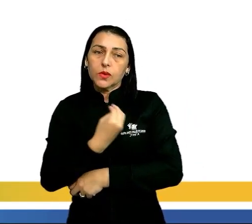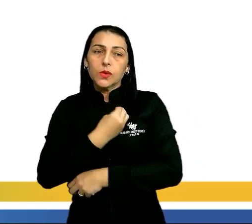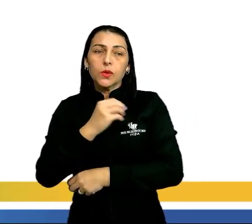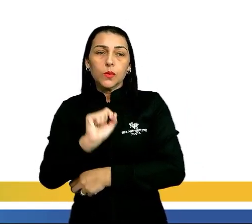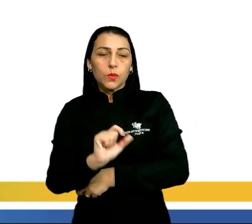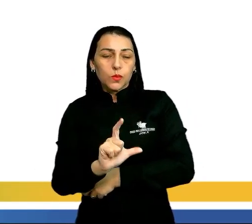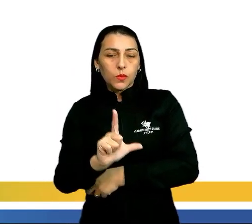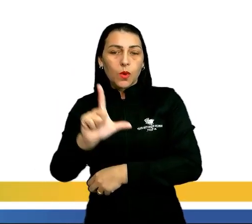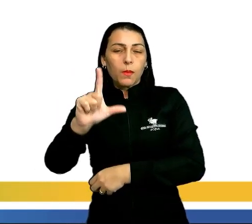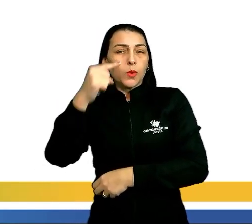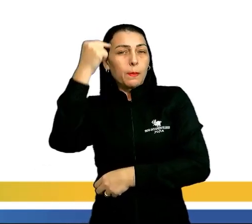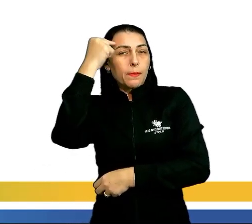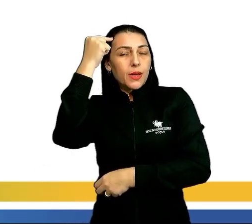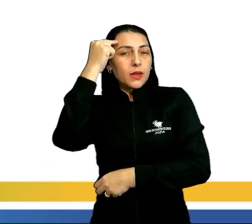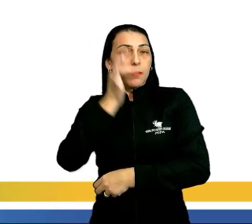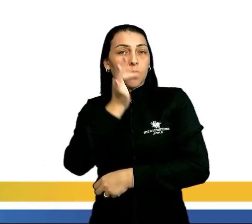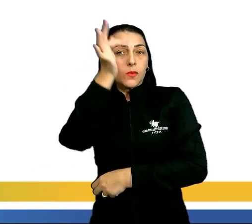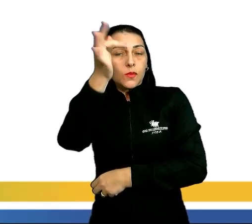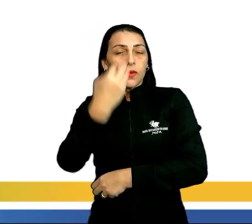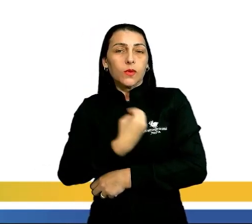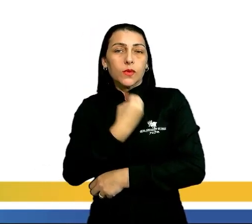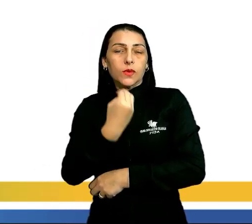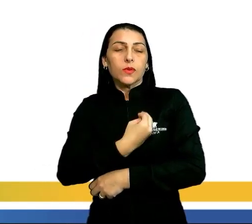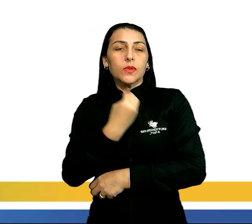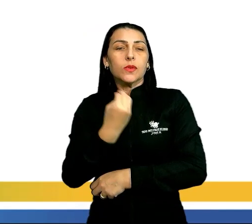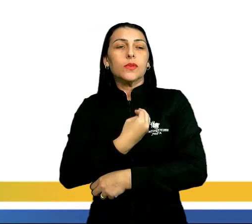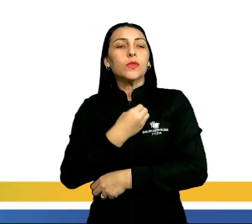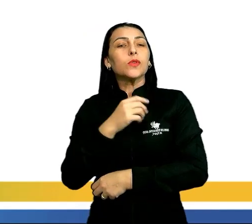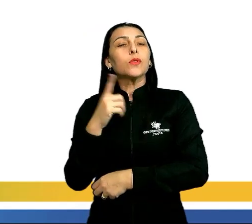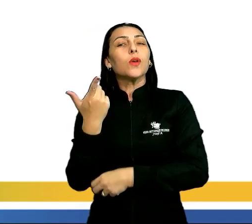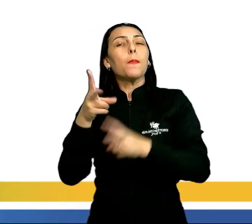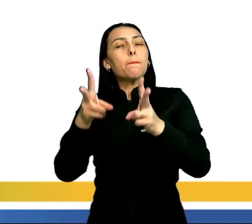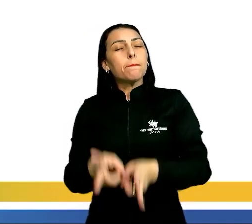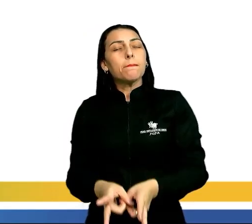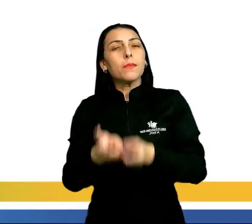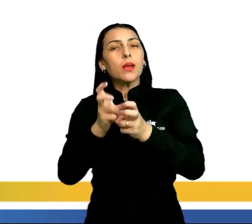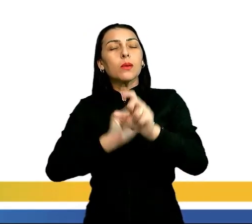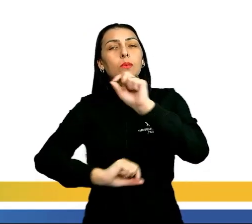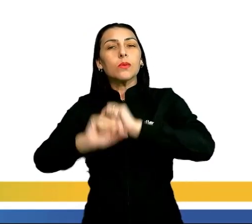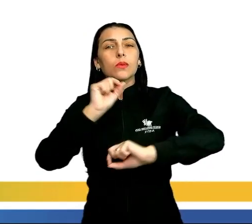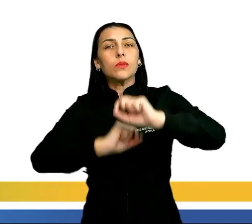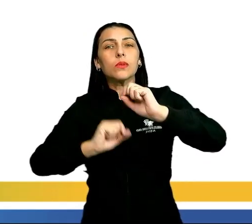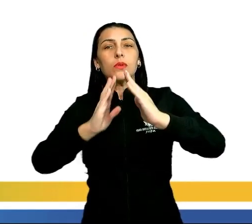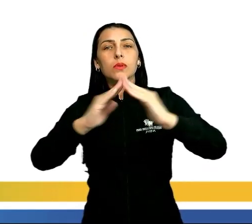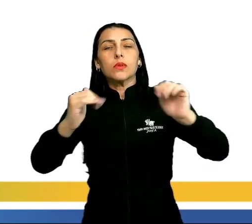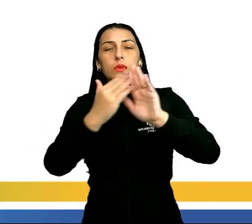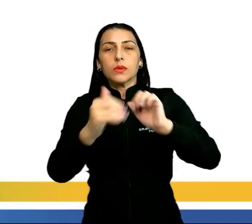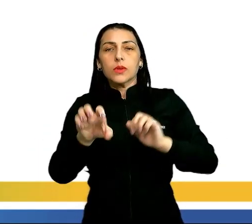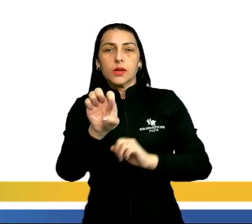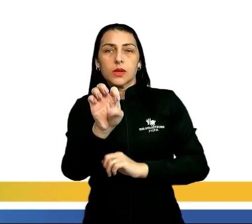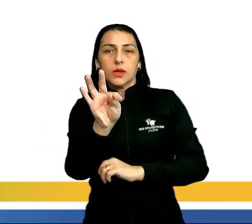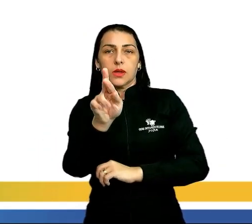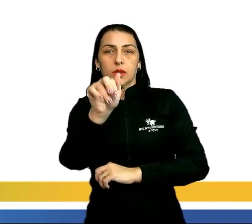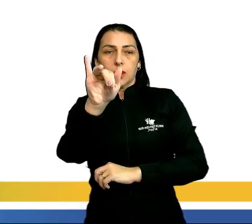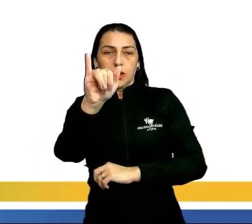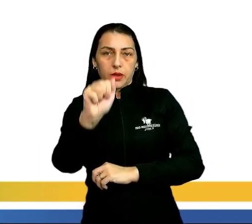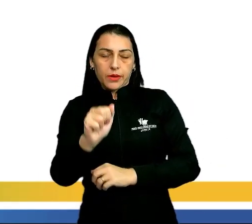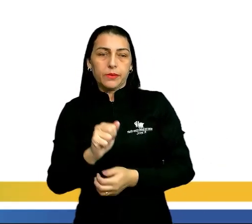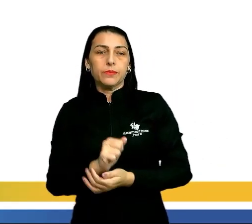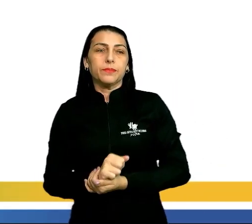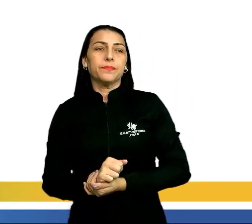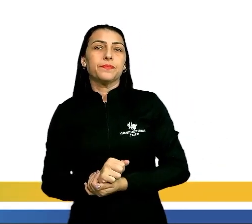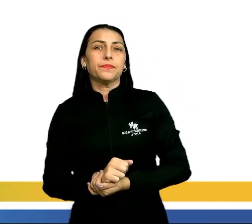aumento da expectativa de vida no Brasil é nítido quando a gente observa essa pirâmide etária. Bom,